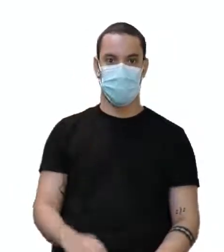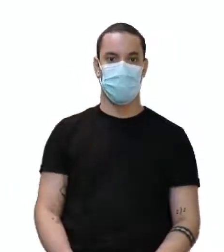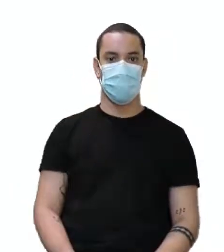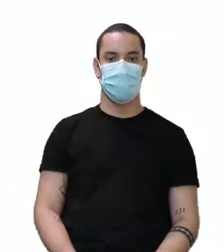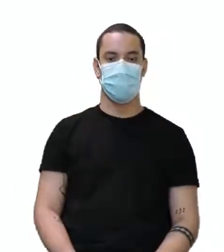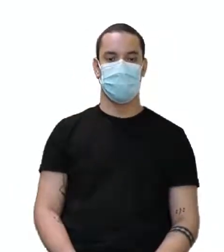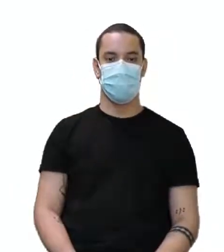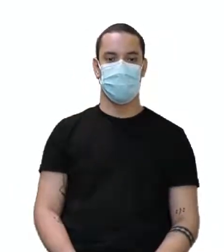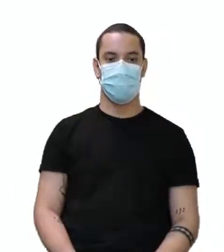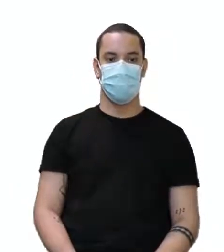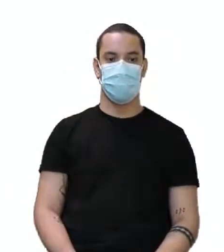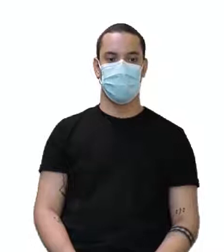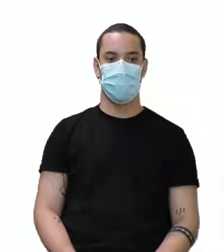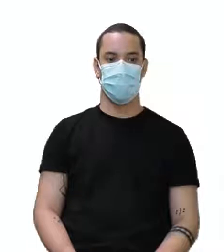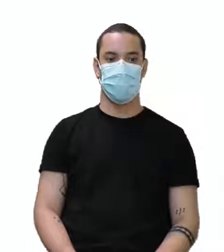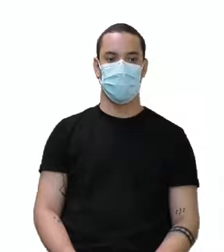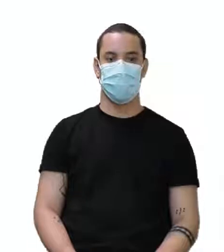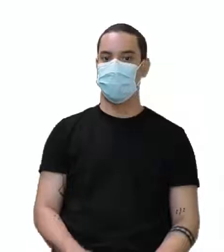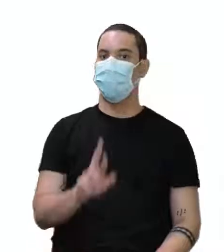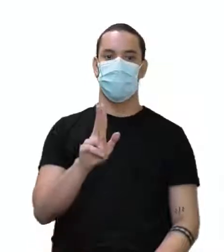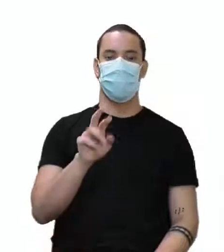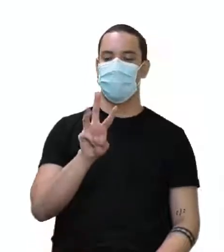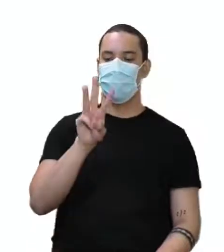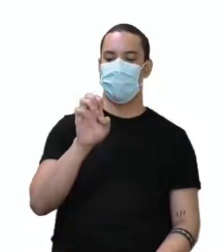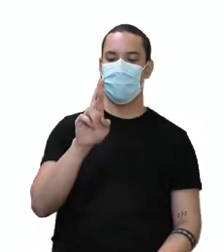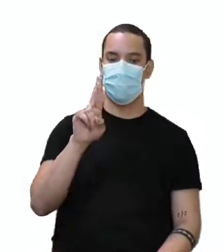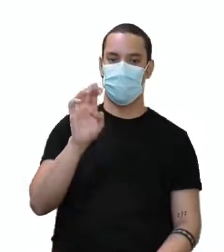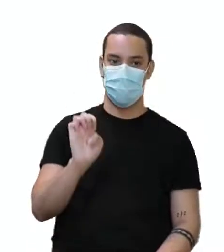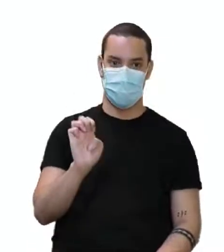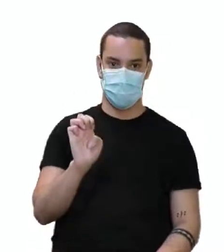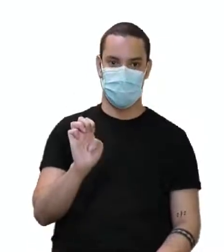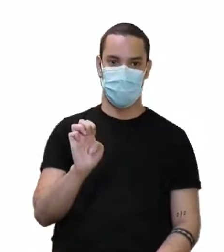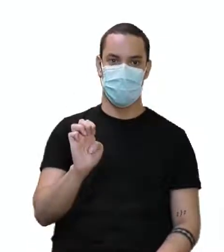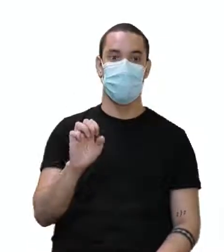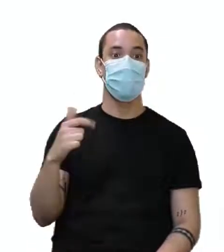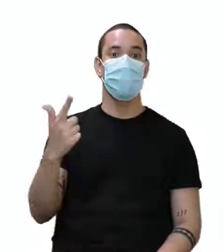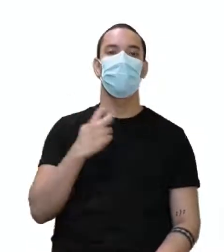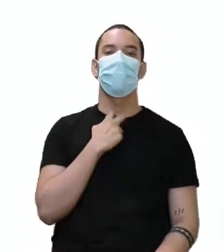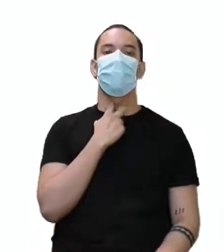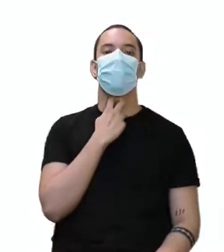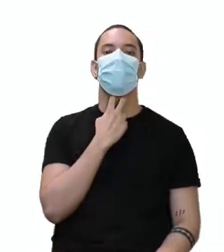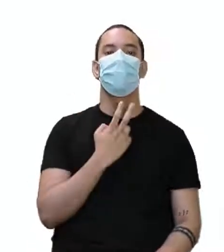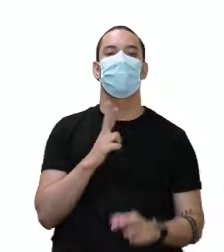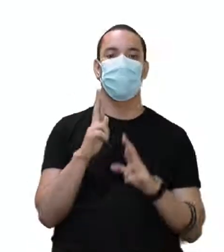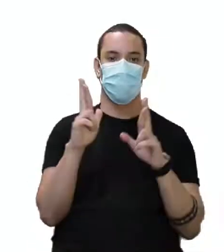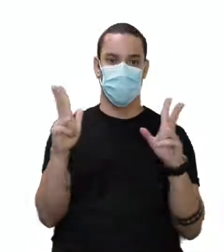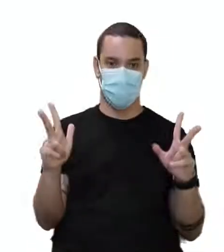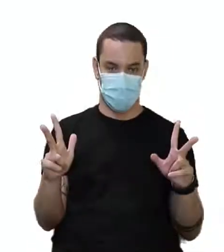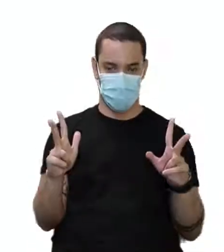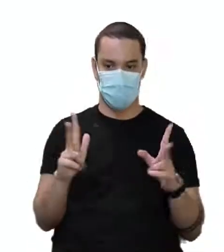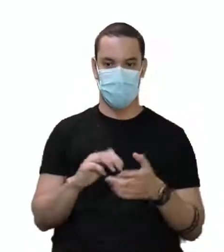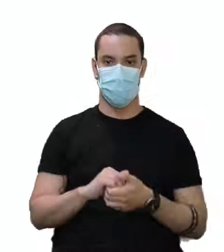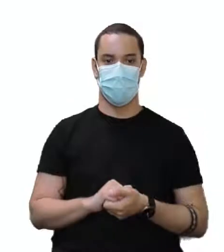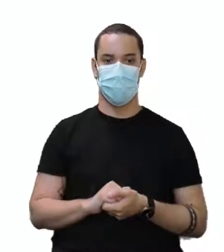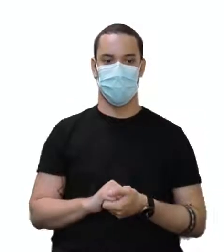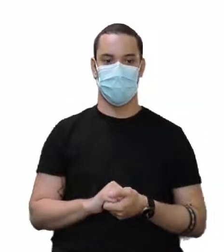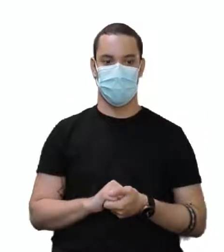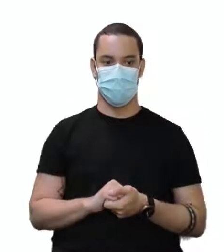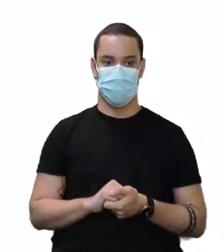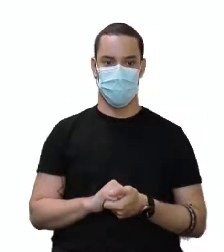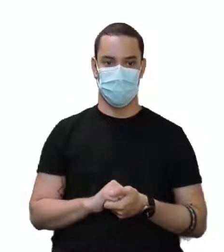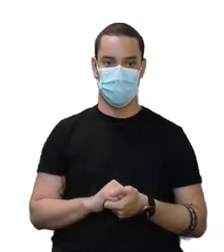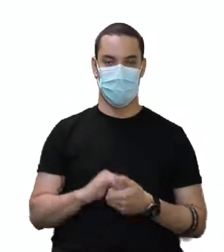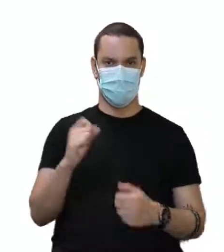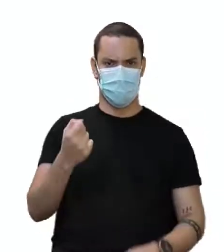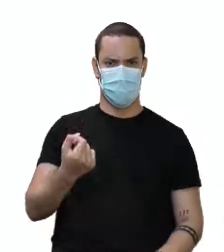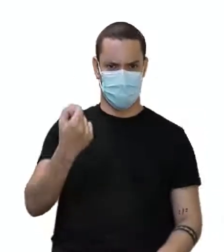Were. Exatamente assim. Você não vai falar where, porque where é onde, aonde. Então, você vai falar assim. Were. Então, fica estranho, às